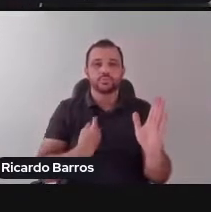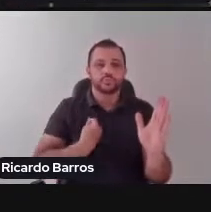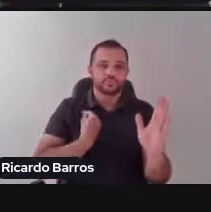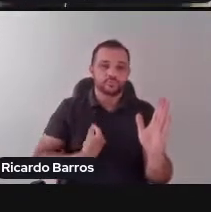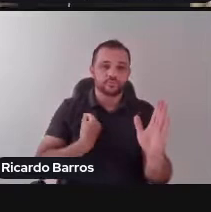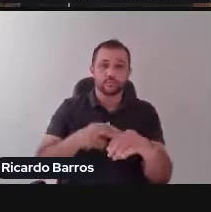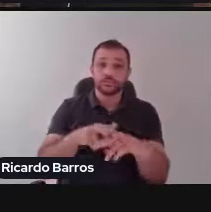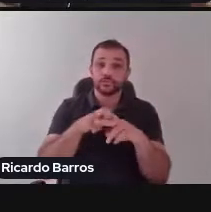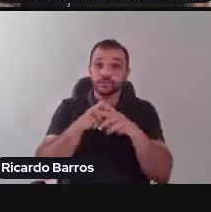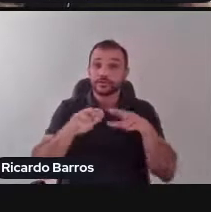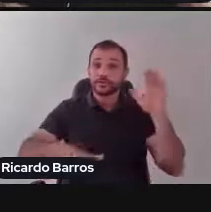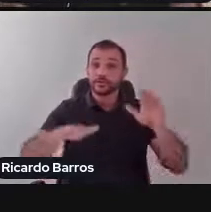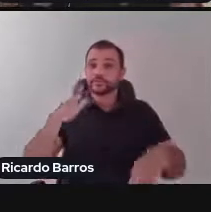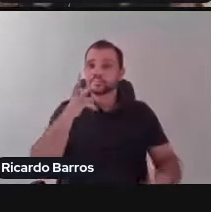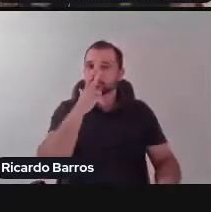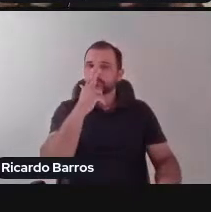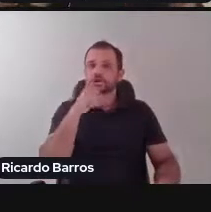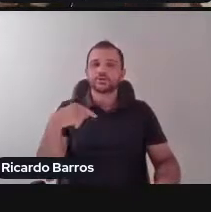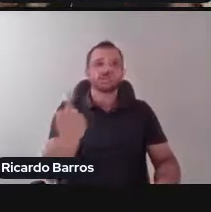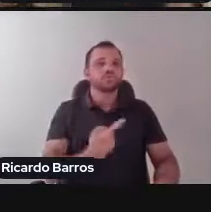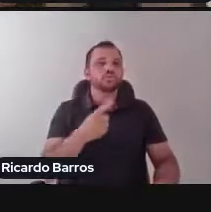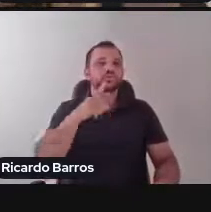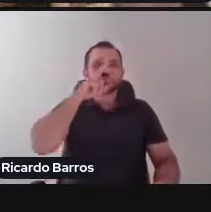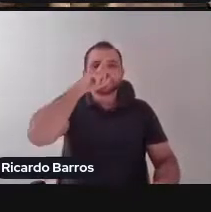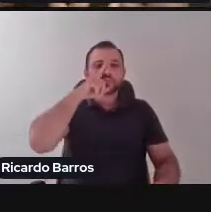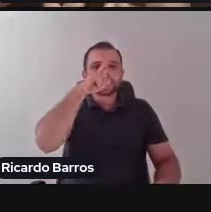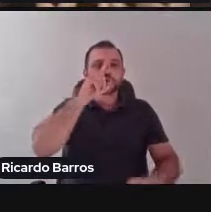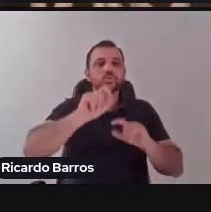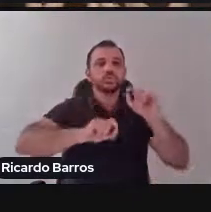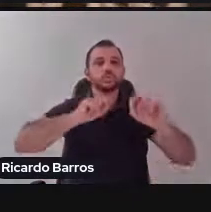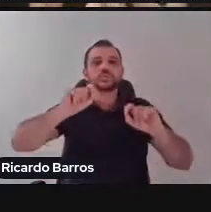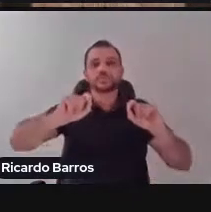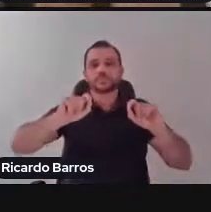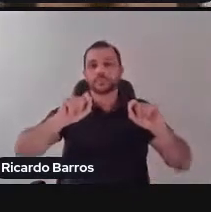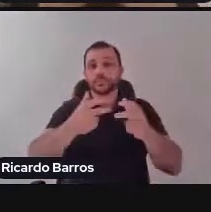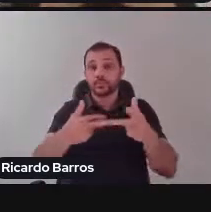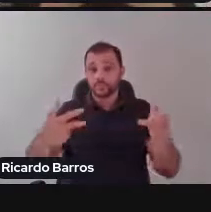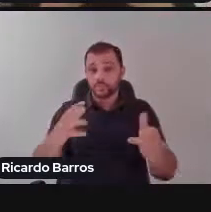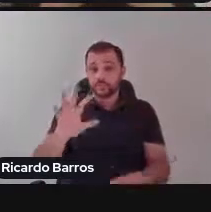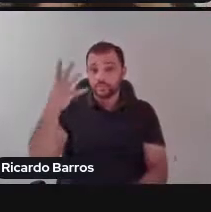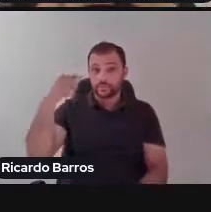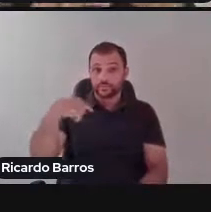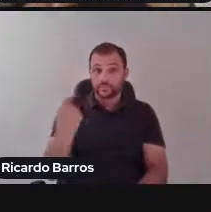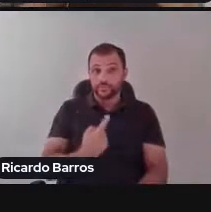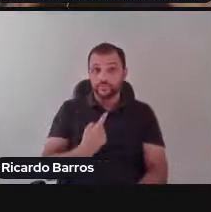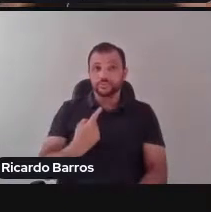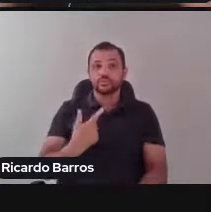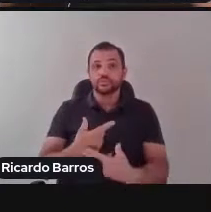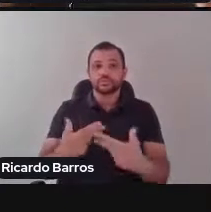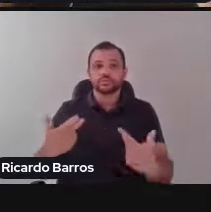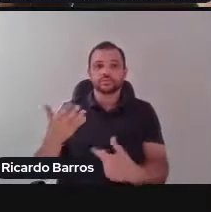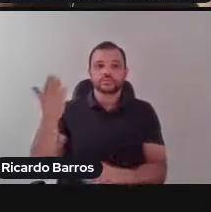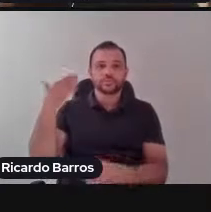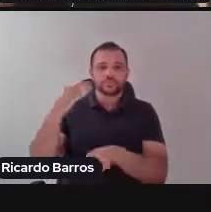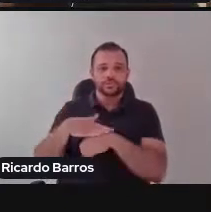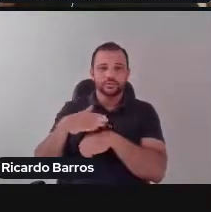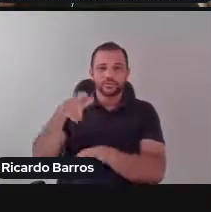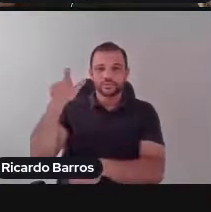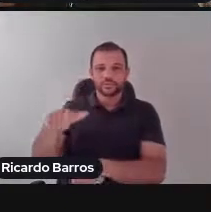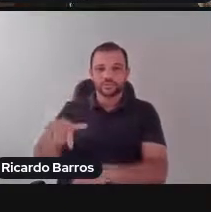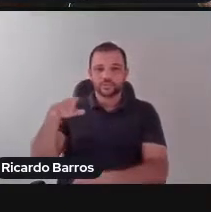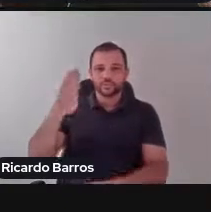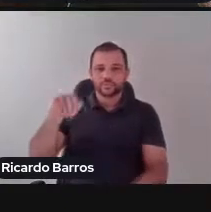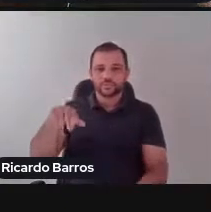corremos sérios riscos de acontecer conosco aquilo que Benjamin chamou de apagamento da memória.